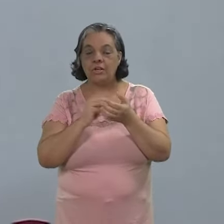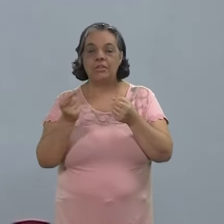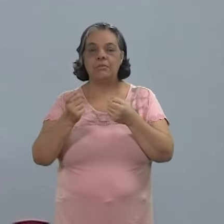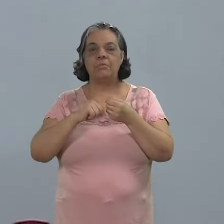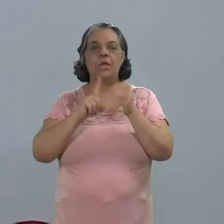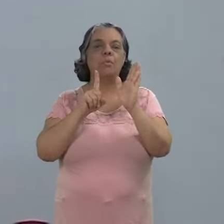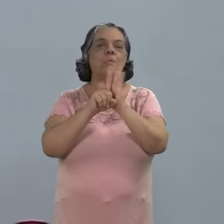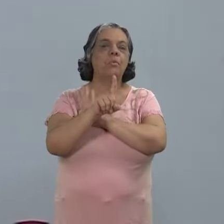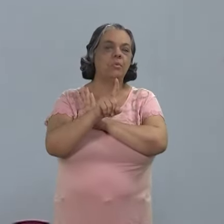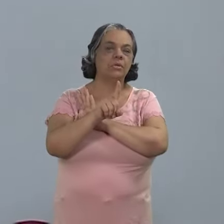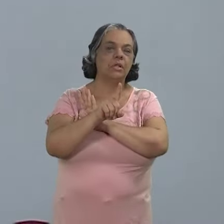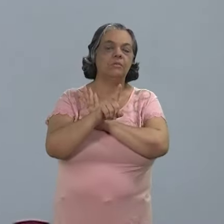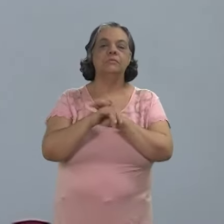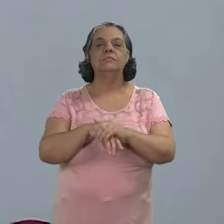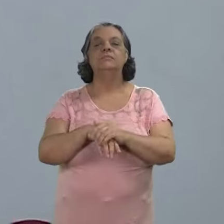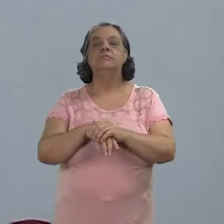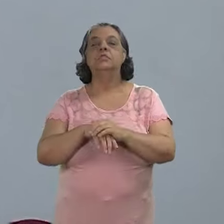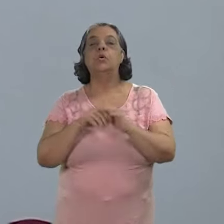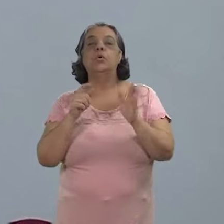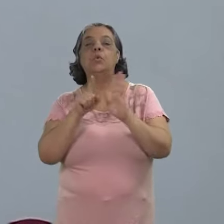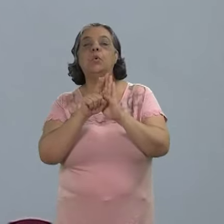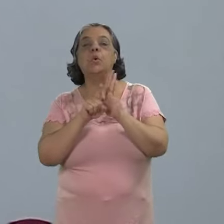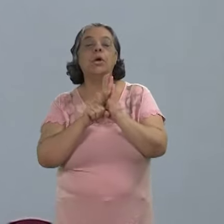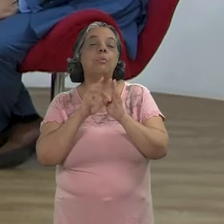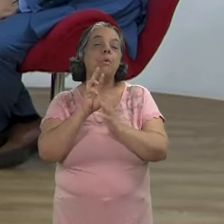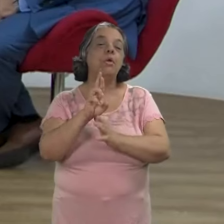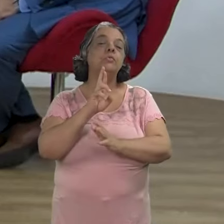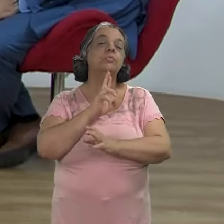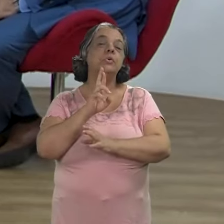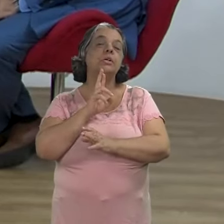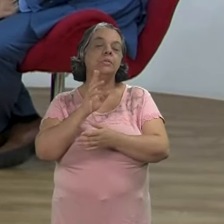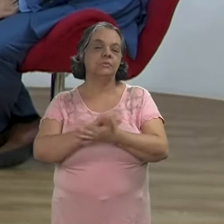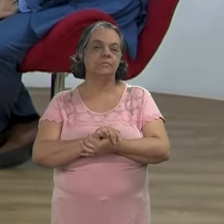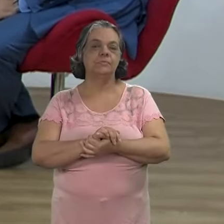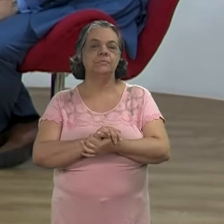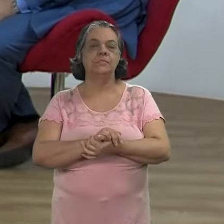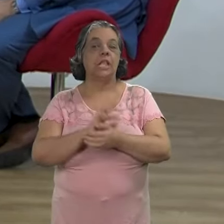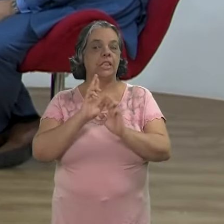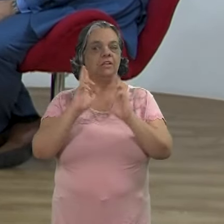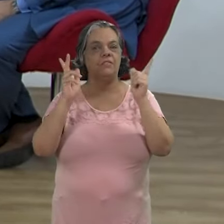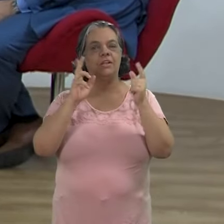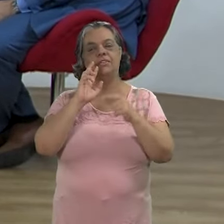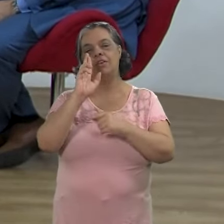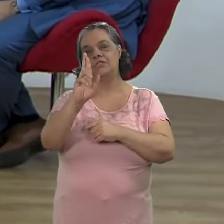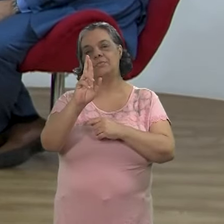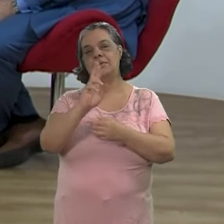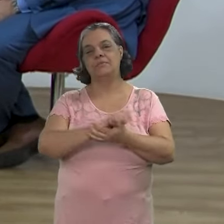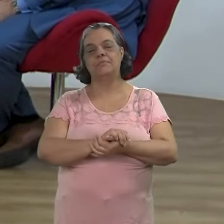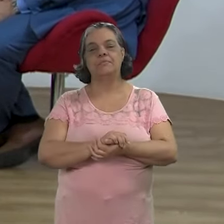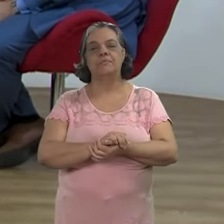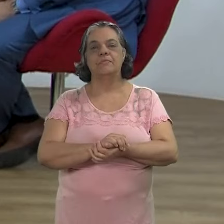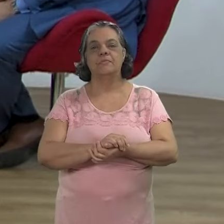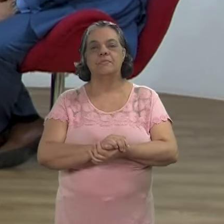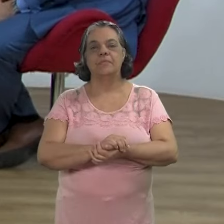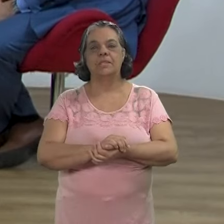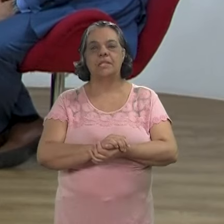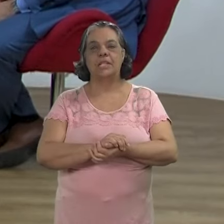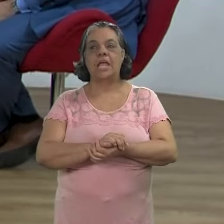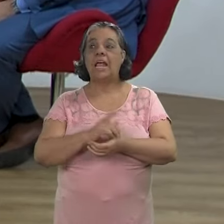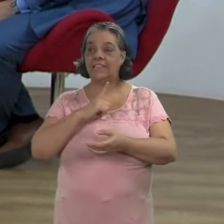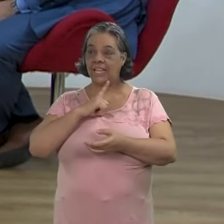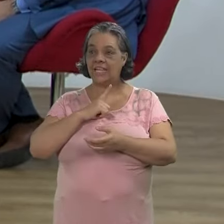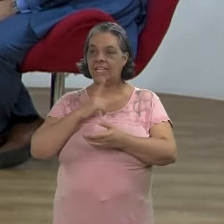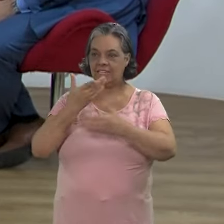queria retomar a primeira pergunta que eu fiz no programa esperando uma resposta talvez um pouco diferente mas ao mesmo tempo igual né